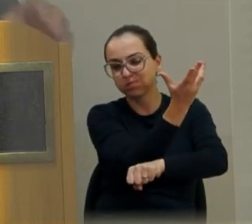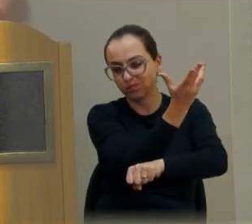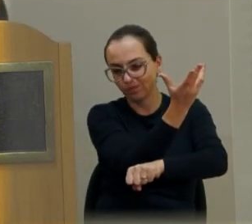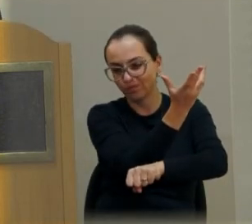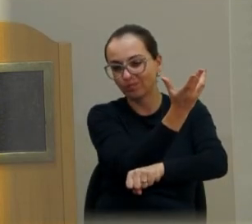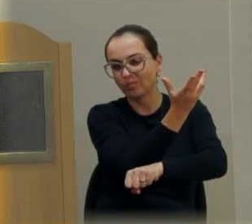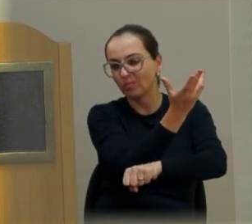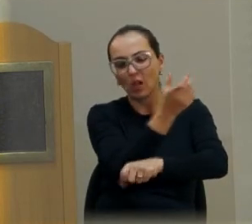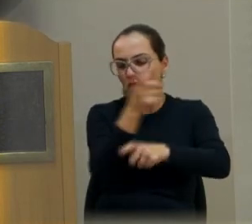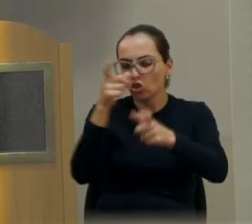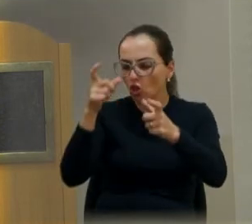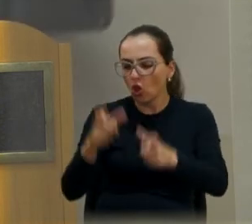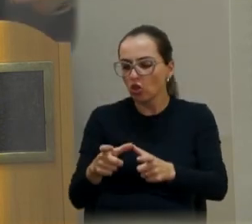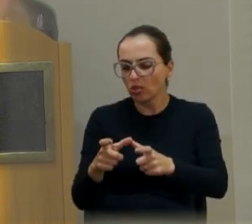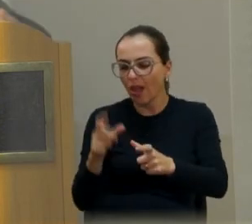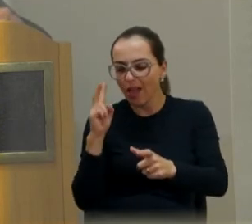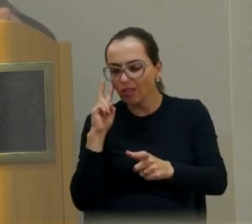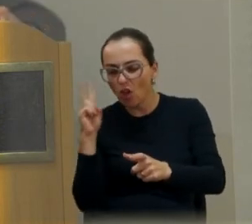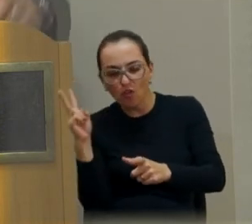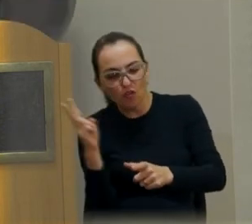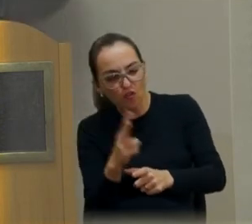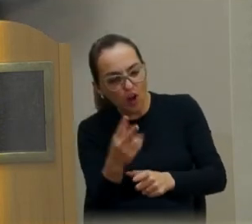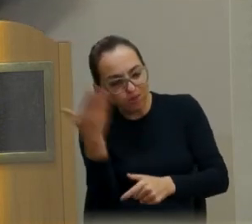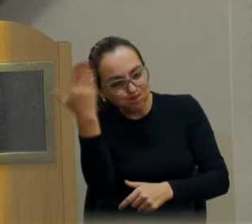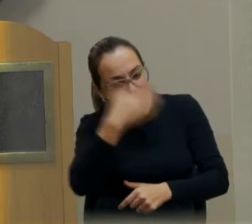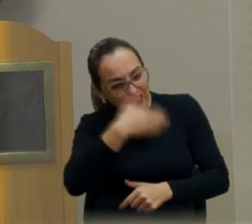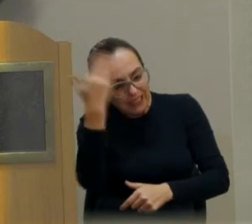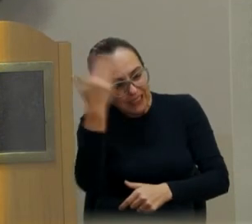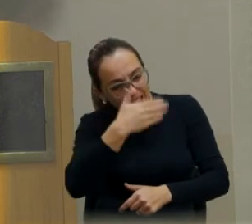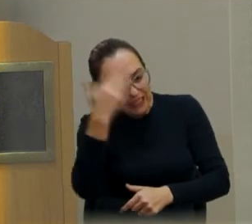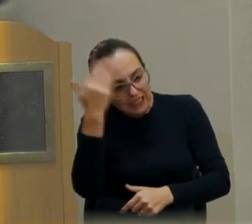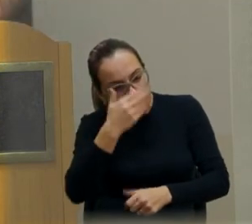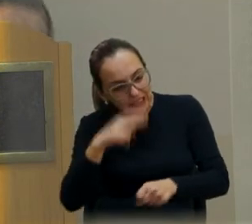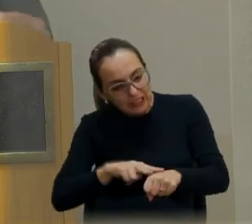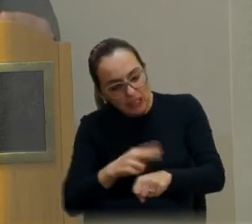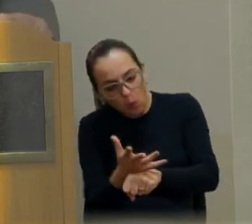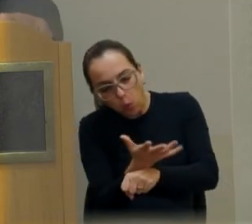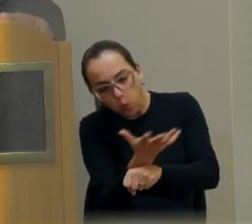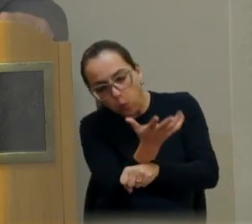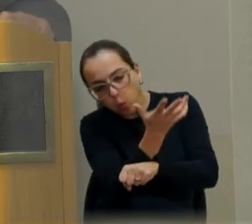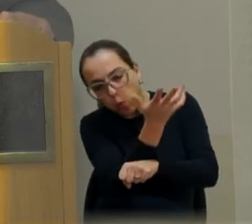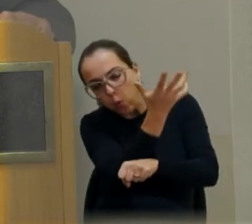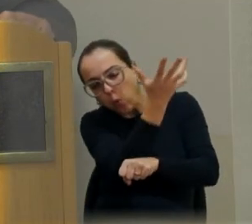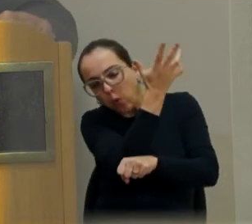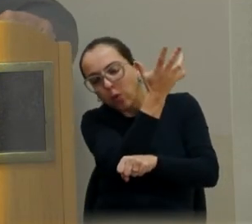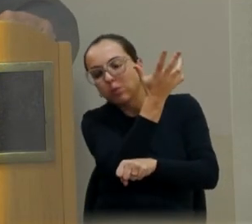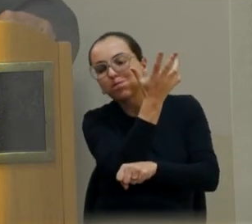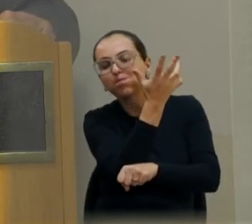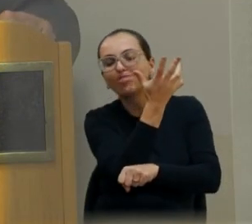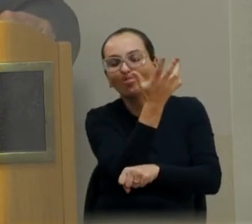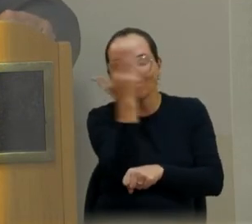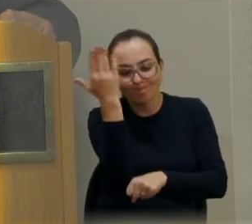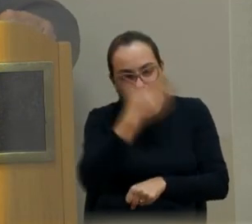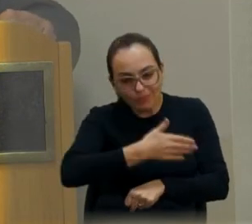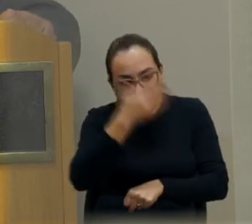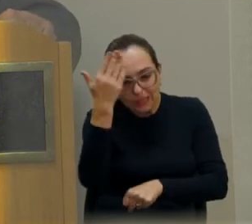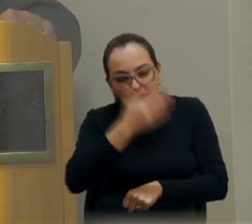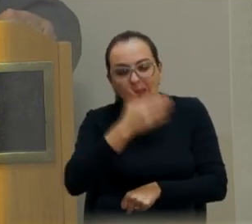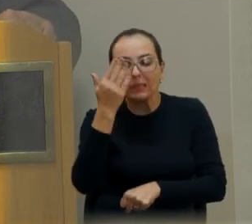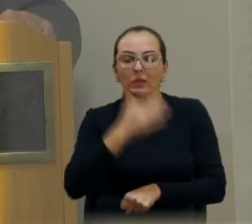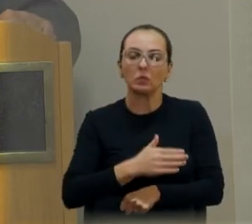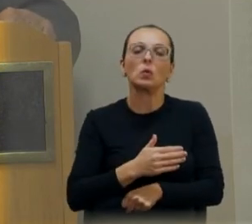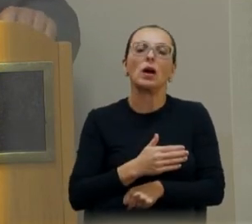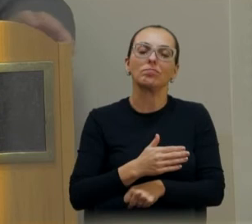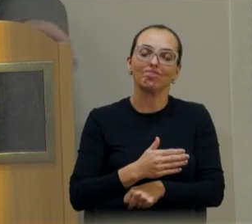Tem local que você não vê o outro lado. É só ver se na circular aqui, pela harmonia, pela fonte. E nos canteiros